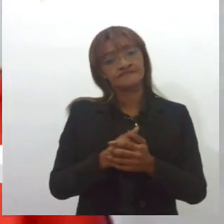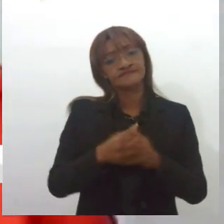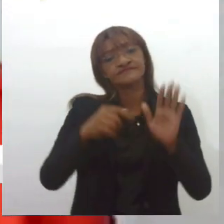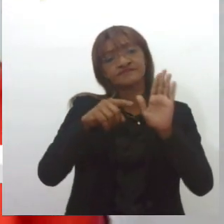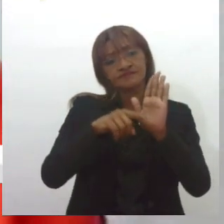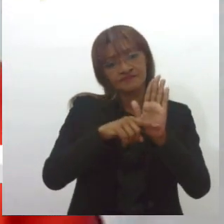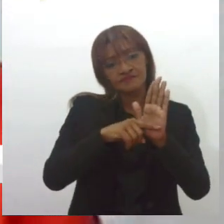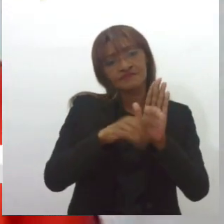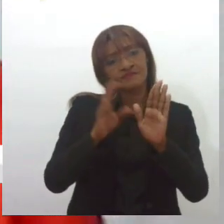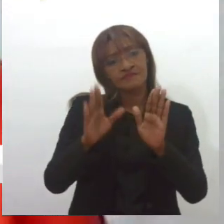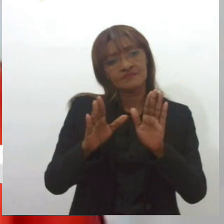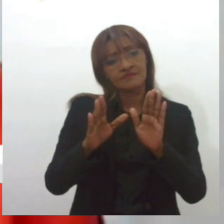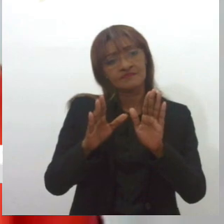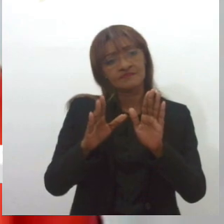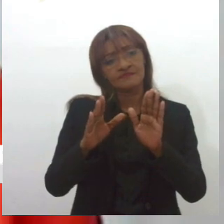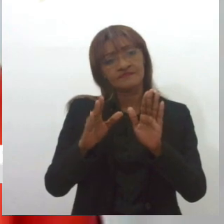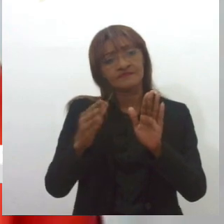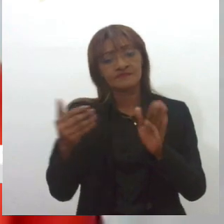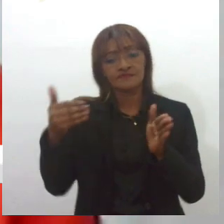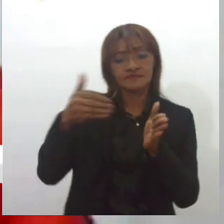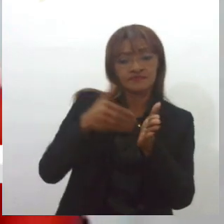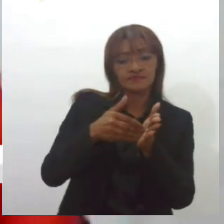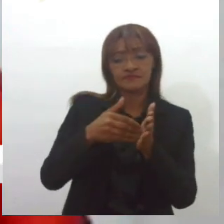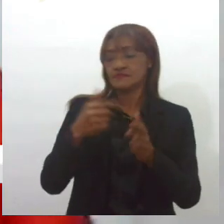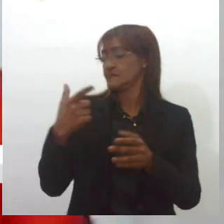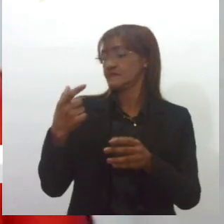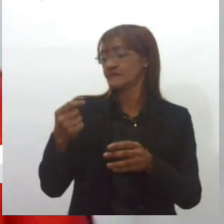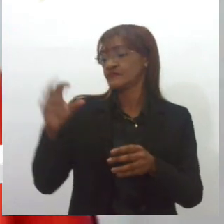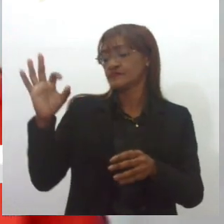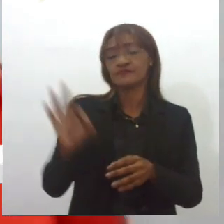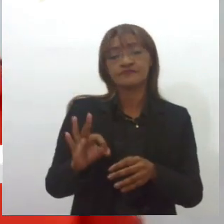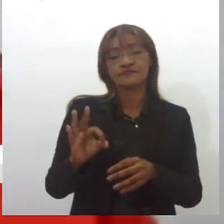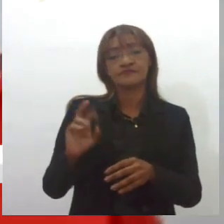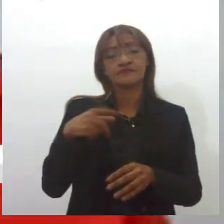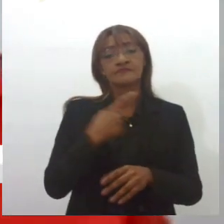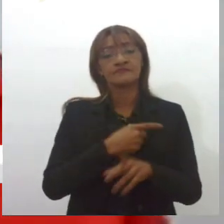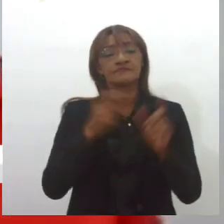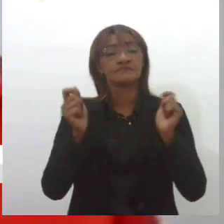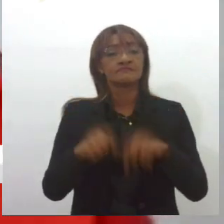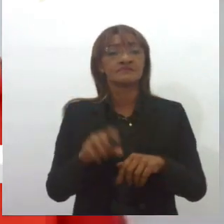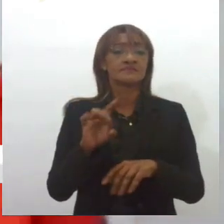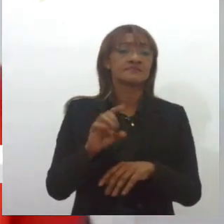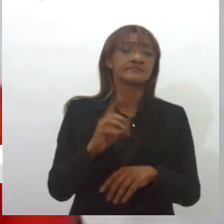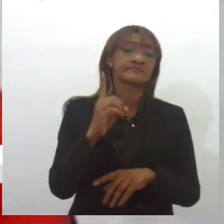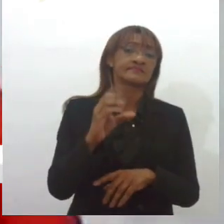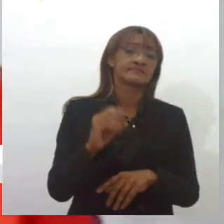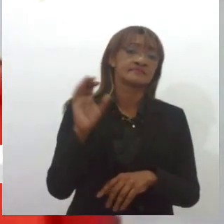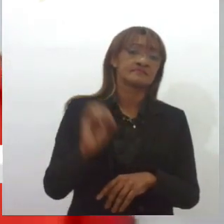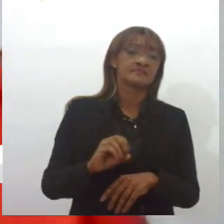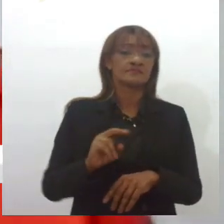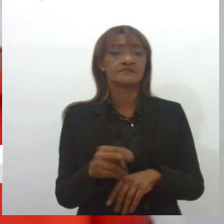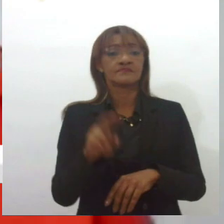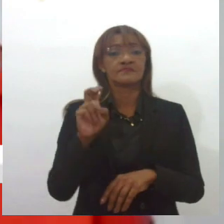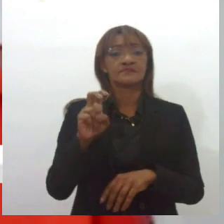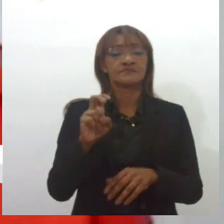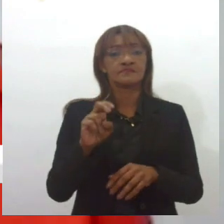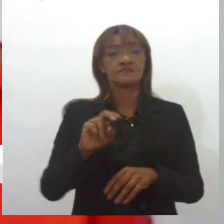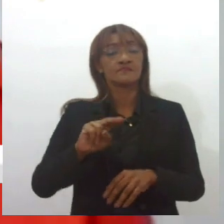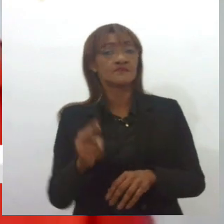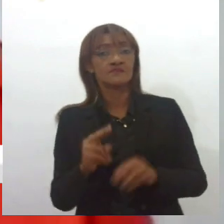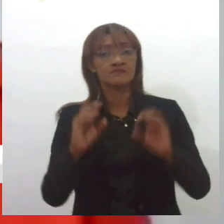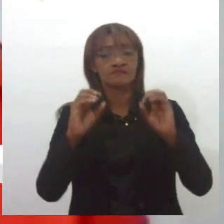quando você coloca até 20%, a gente pode correr o risco de ter só 10%, 5% de mulheres ou nenhuma.